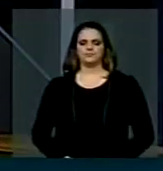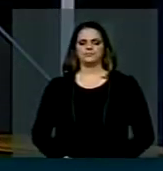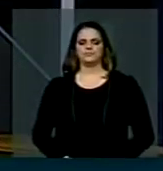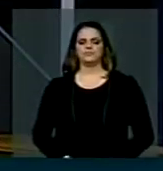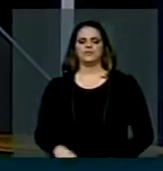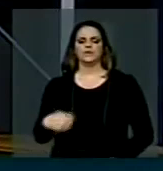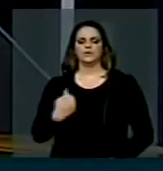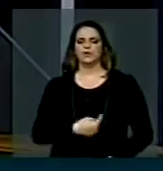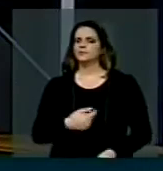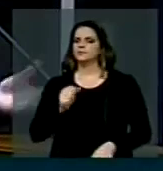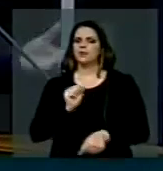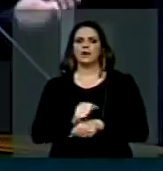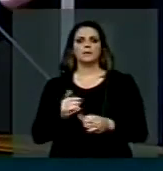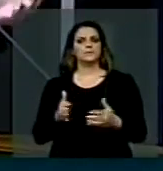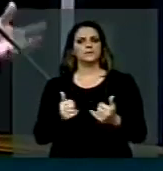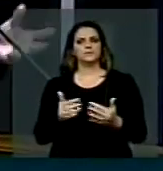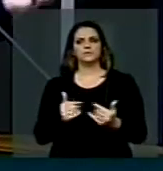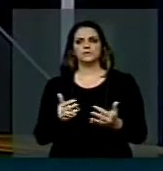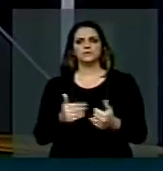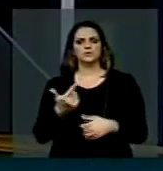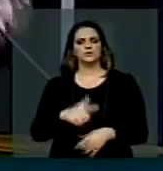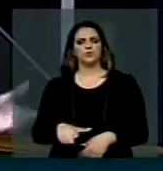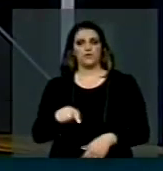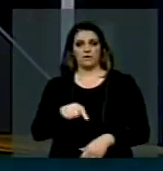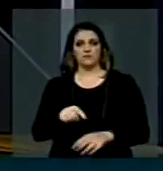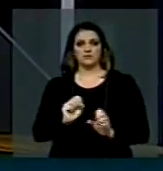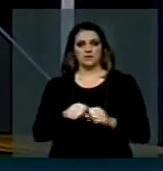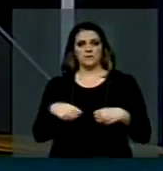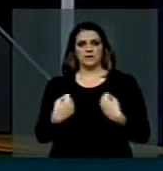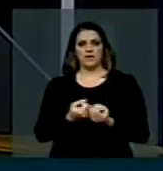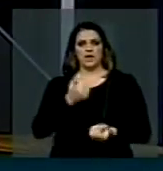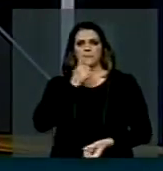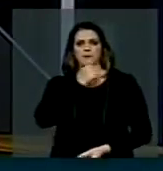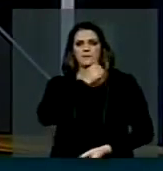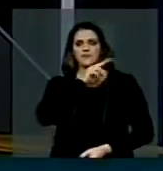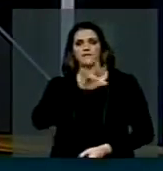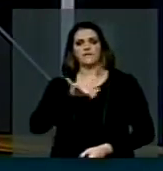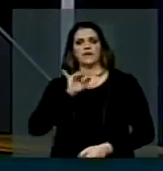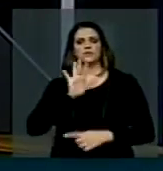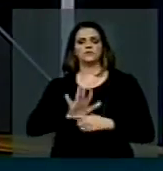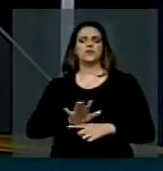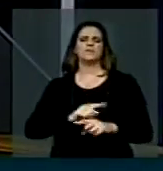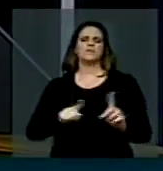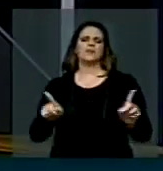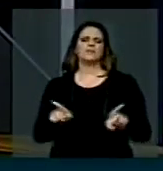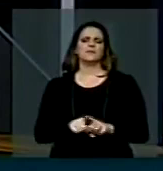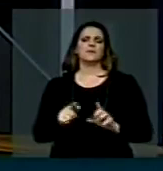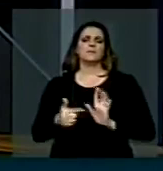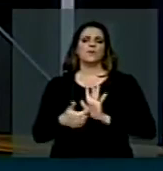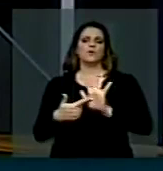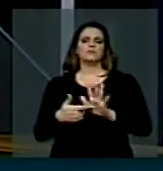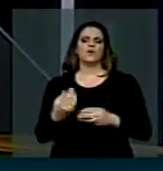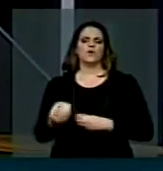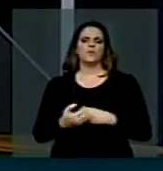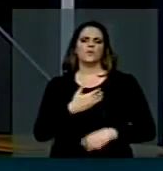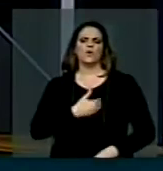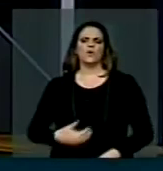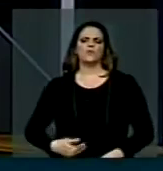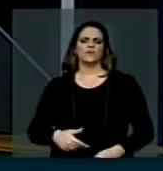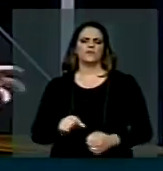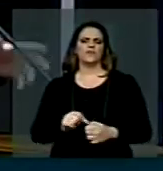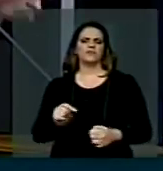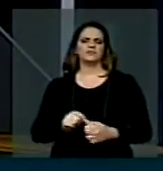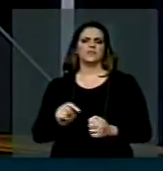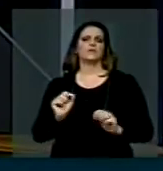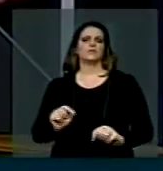Macapá. E nós estamos, mais uma vez, pedindo esse painel, esse seminário no Amapá. Vai servir para isso, mas também para mostrar o que o governo está fazendo